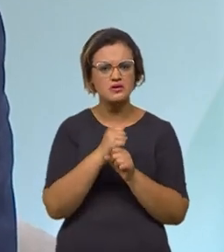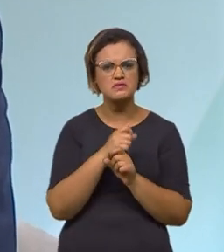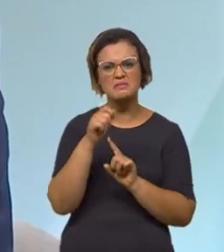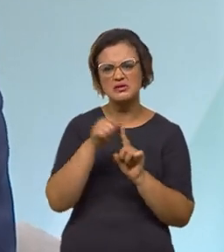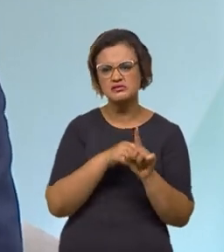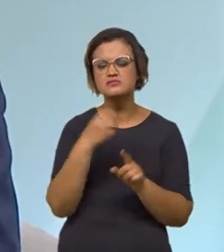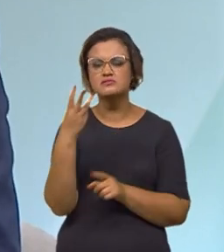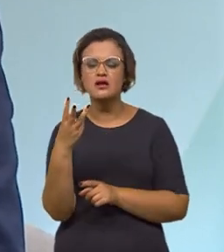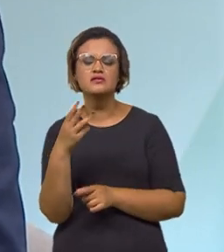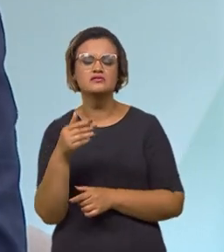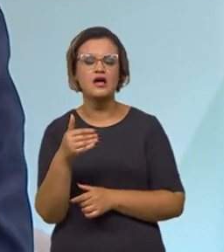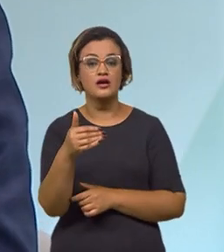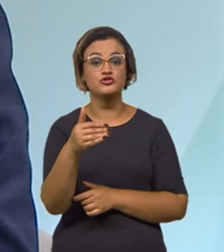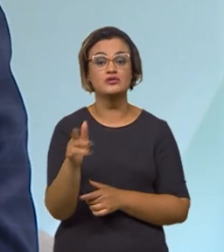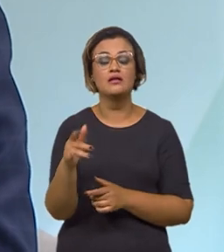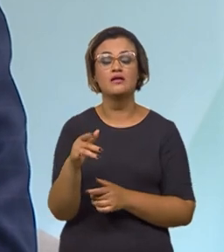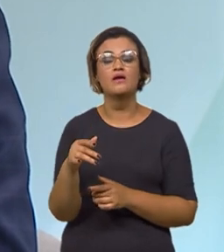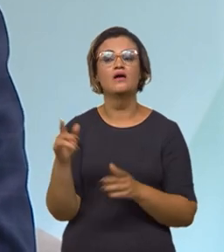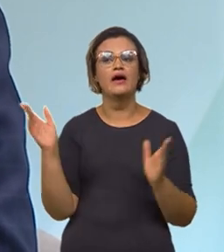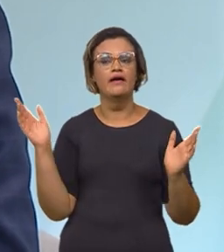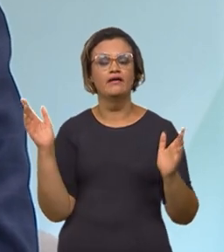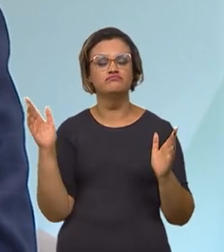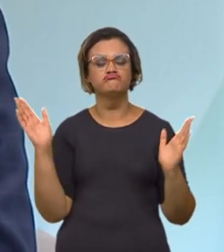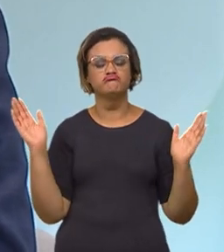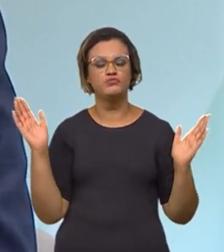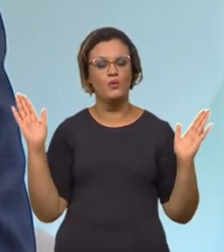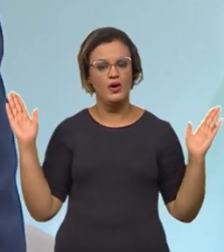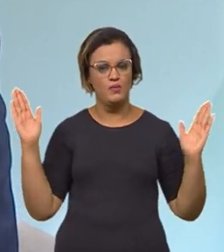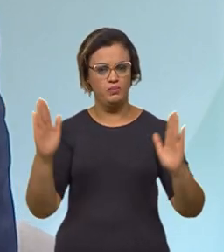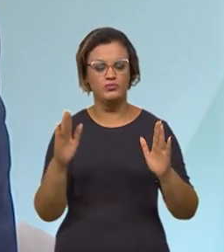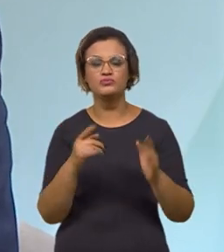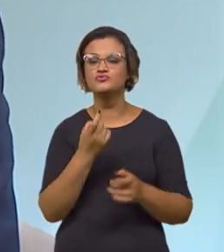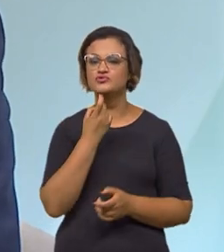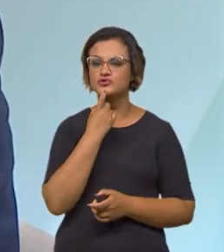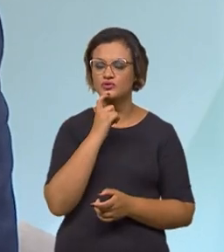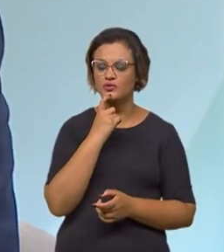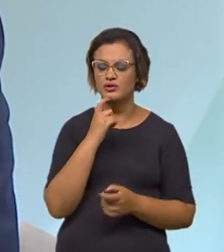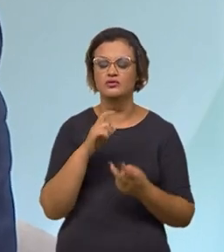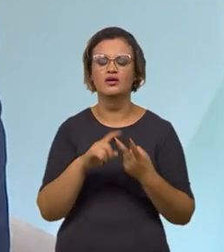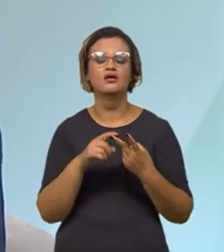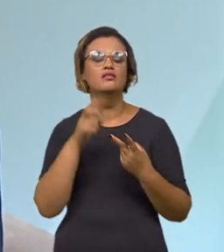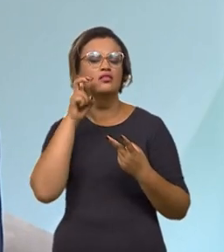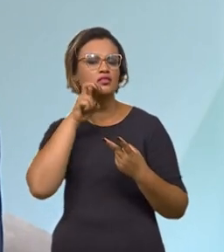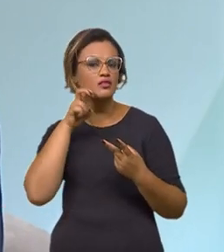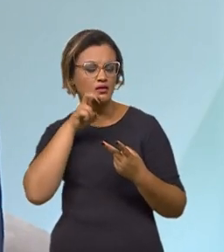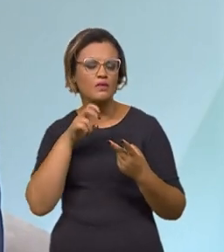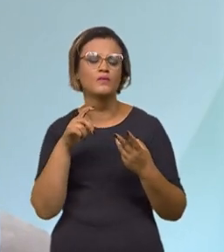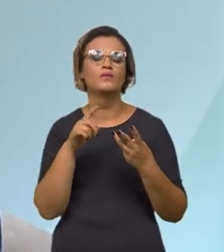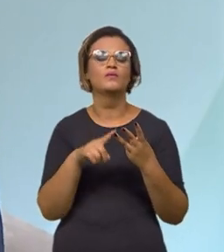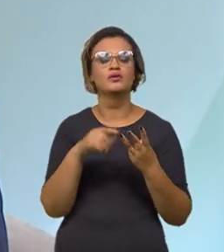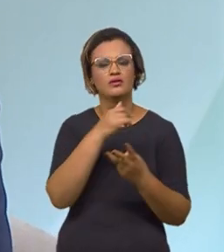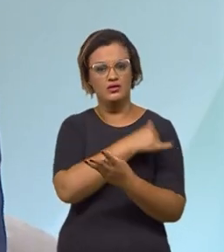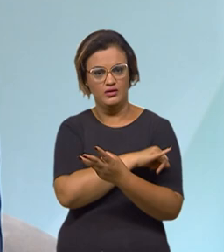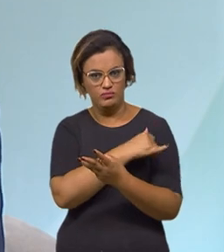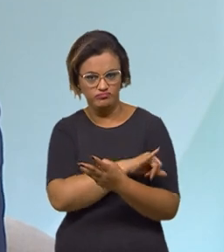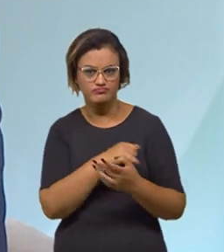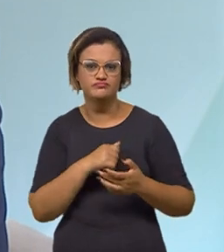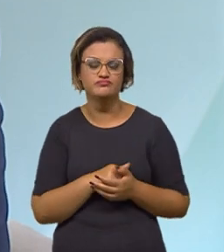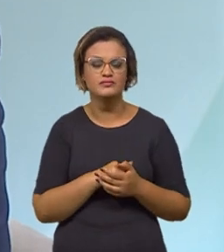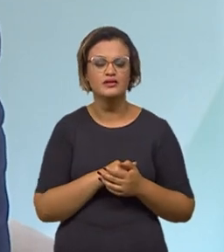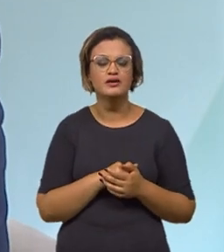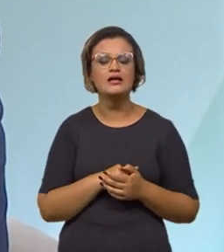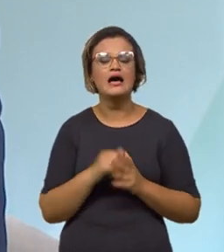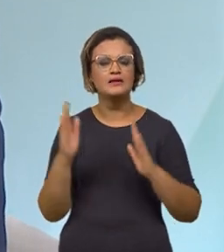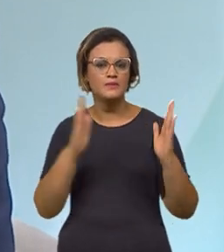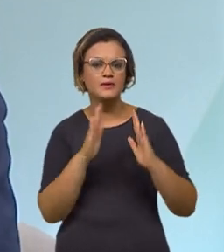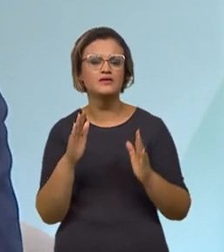tem, então, aí nessa esteira, os aeroportos de Galeão, Viracopos e Asga, lá em Natal. E estamos com sete rodovias que são oriundas da terceira rodada de